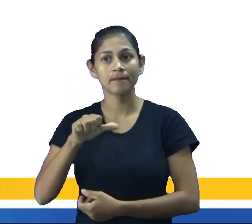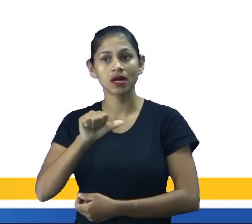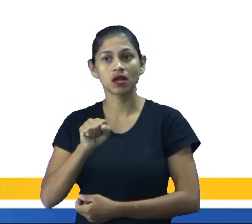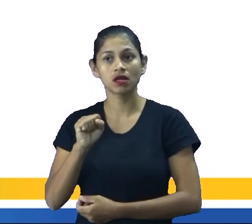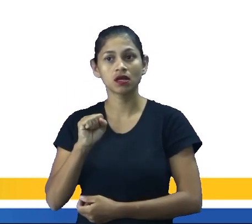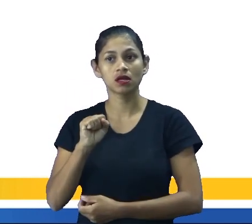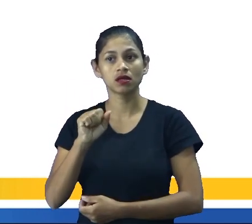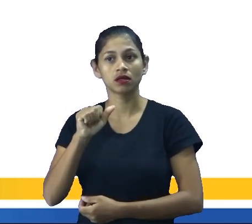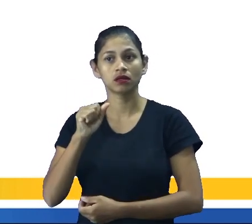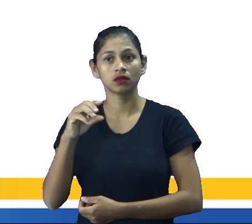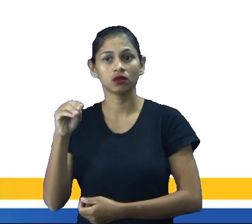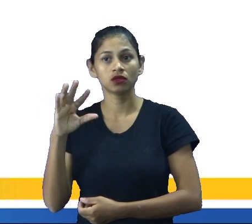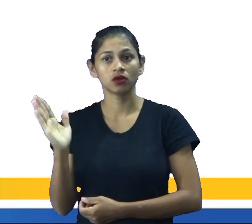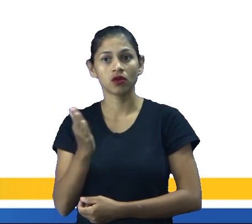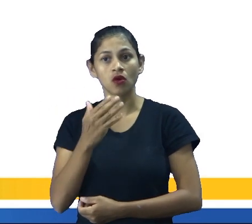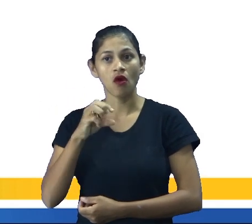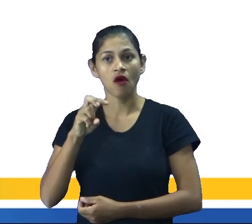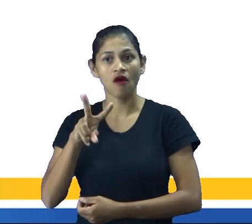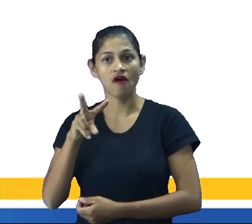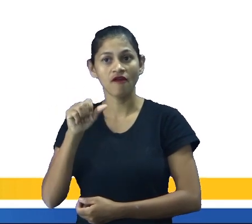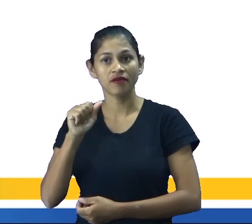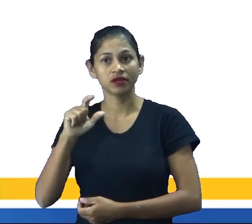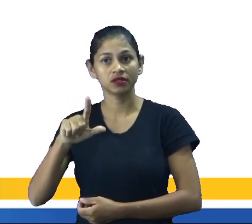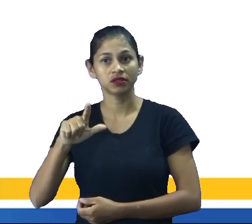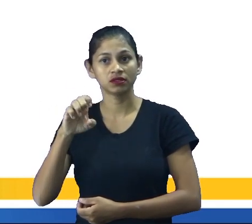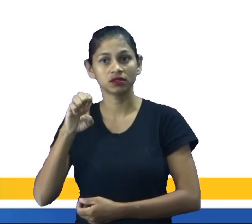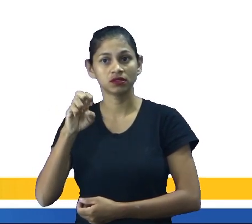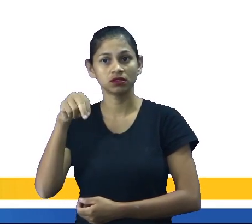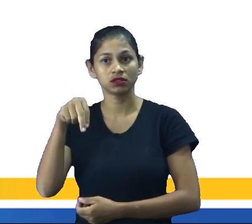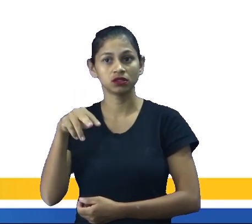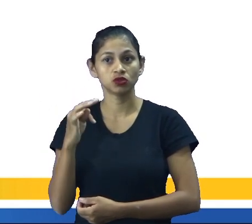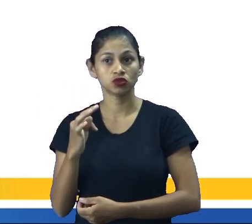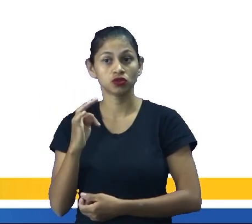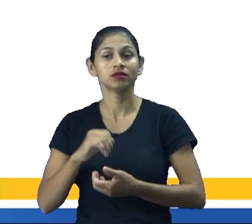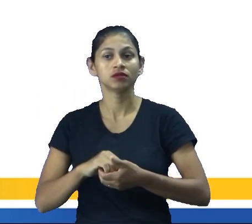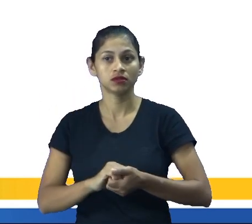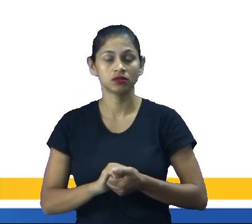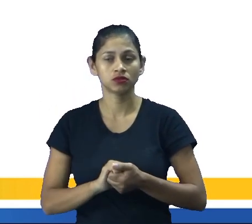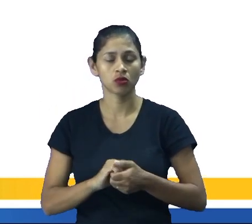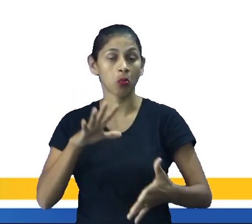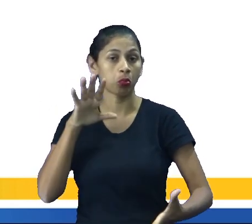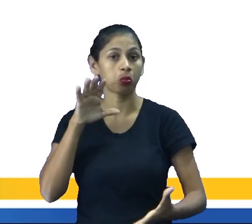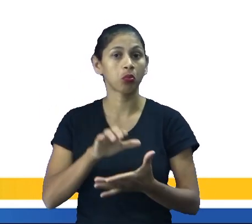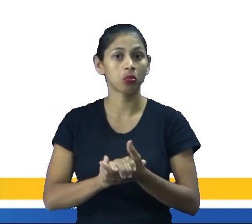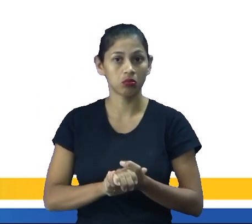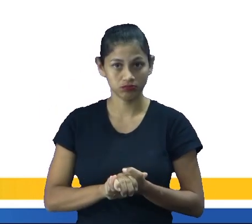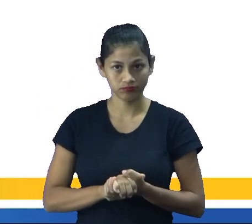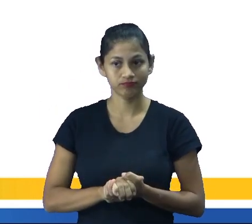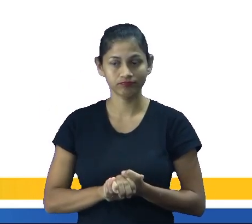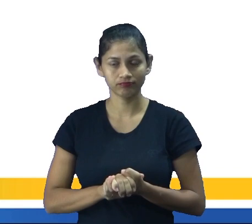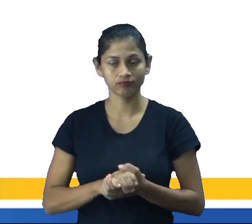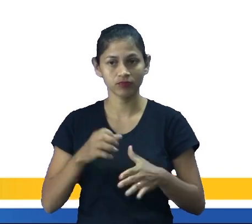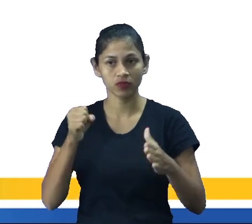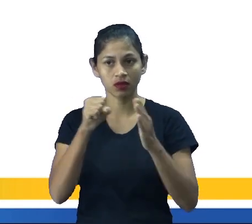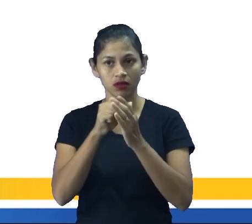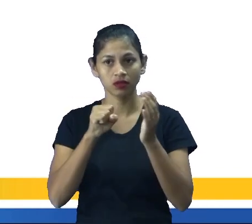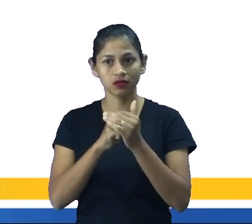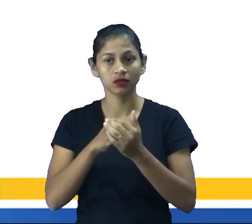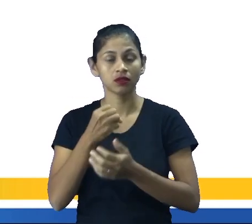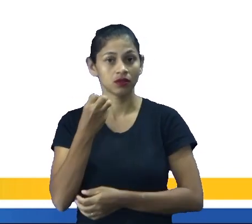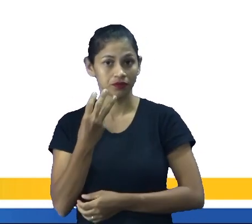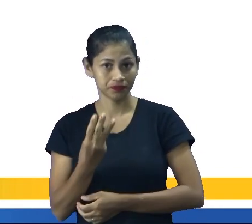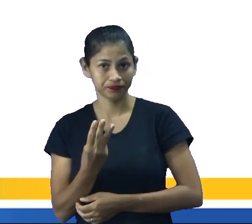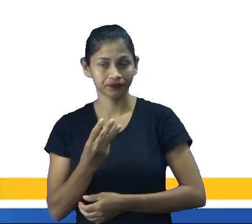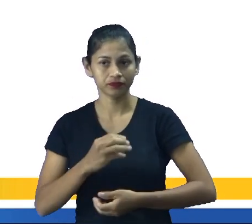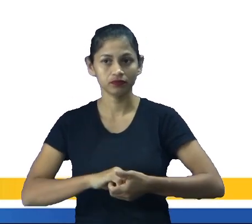condenado à morte para defender o direito de soldados do Império Romano se casarem, no século III. No caso aí, nós temos